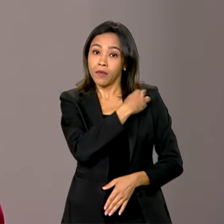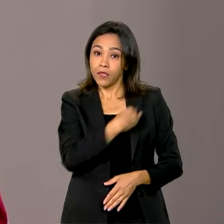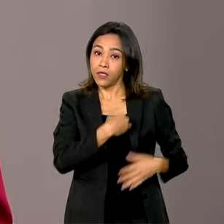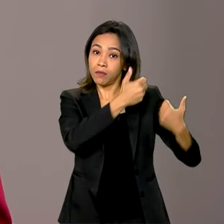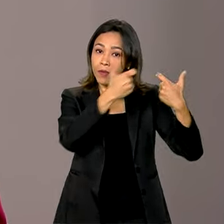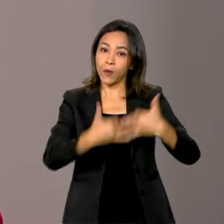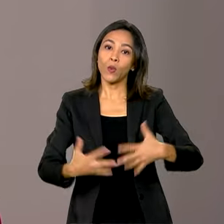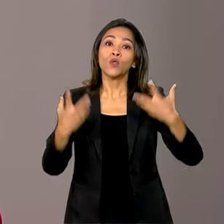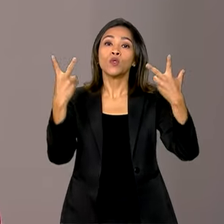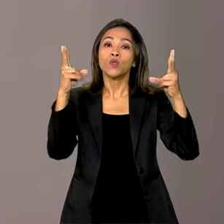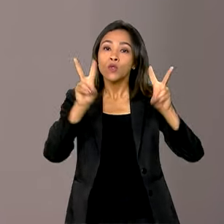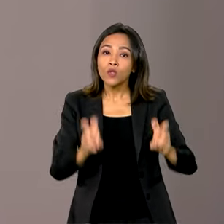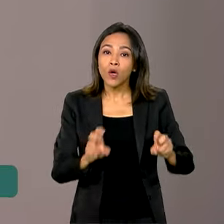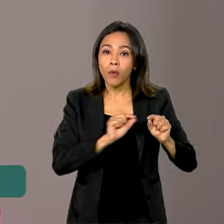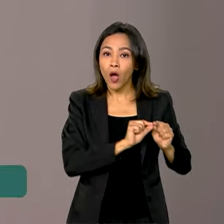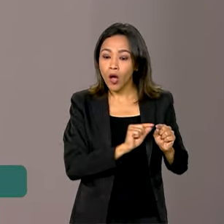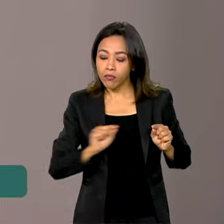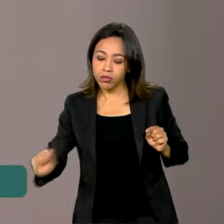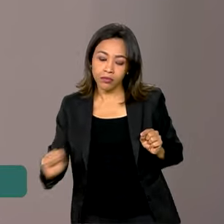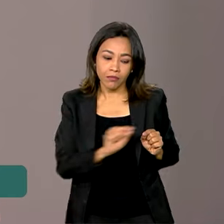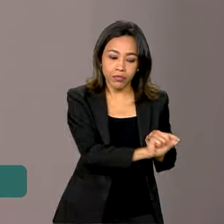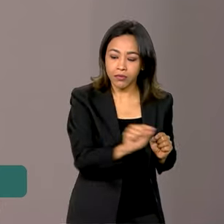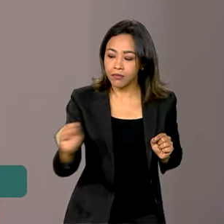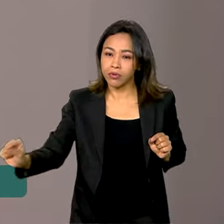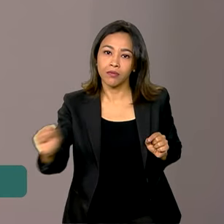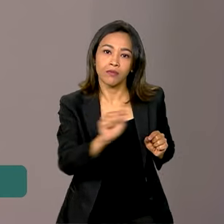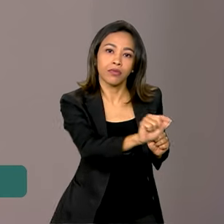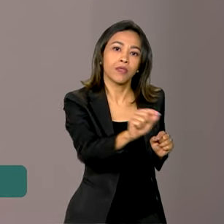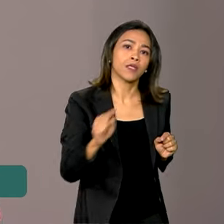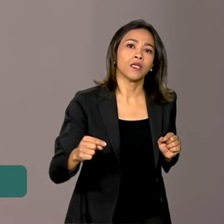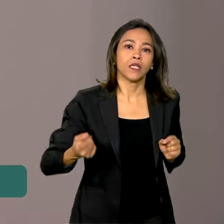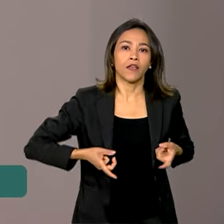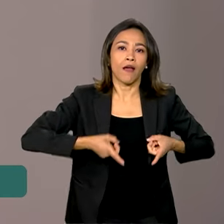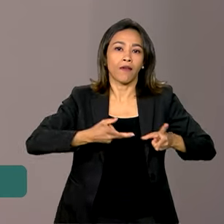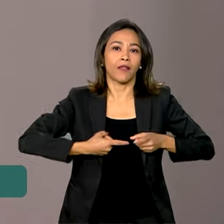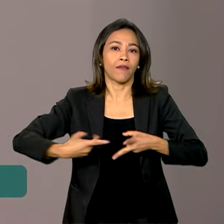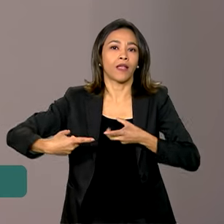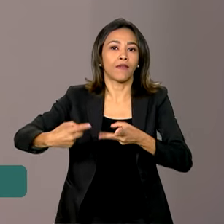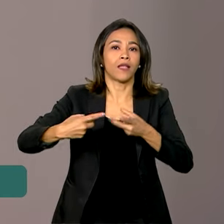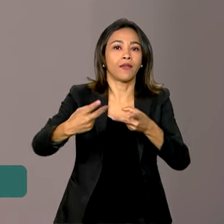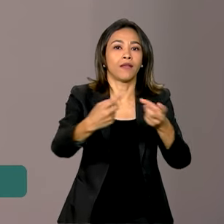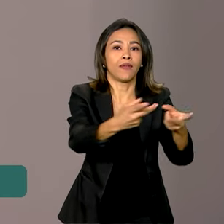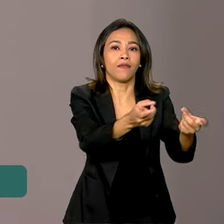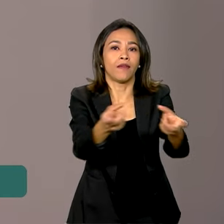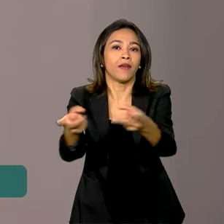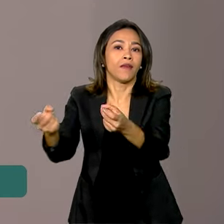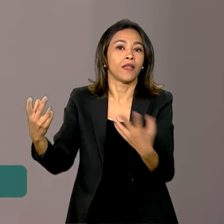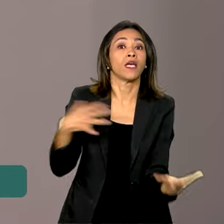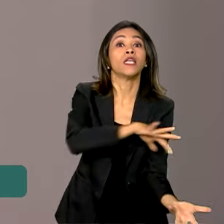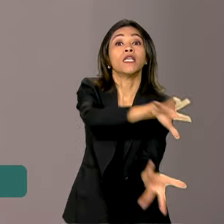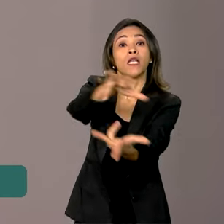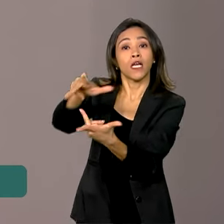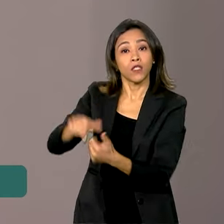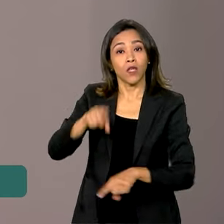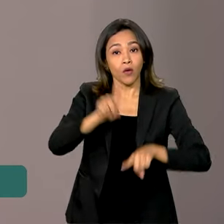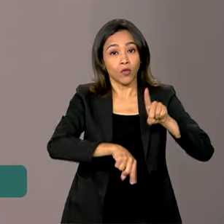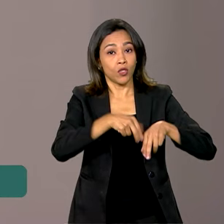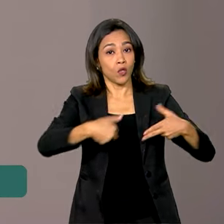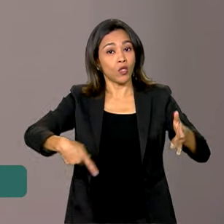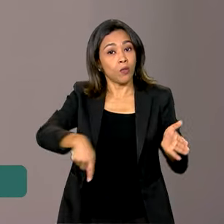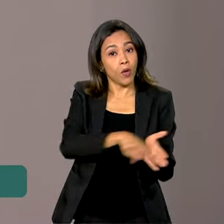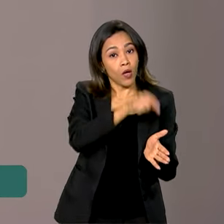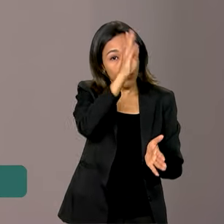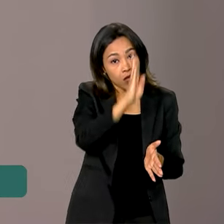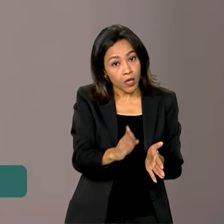Integração, que pretende tornar os produtos brasileiros mais competitivos no mercado internacional. Simone Tebet explicou que a